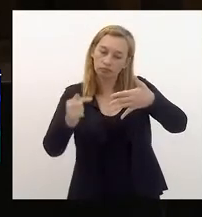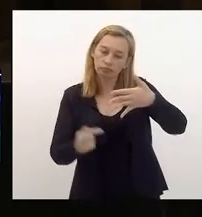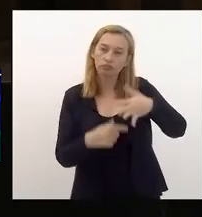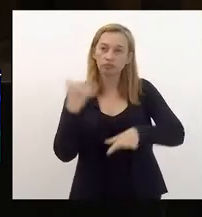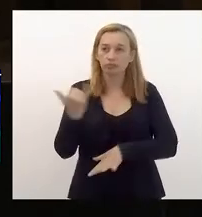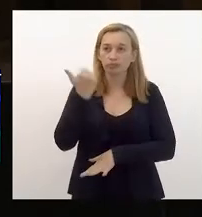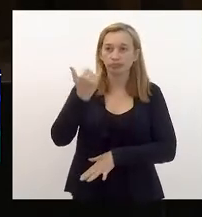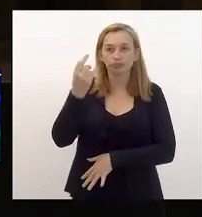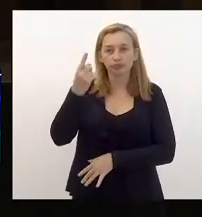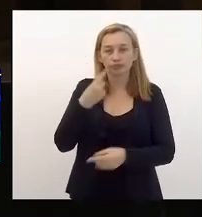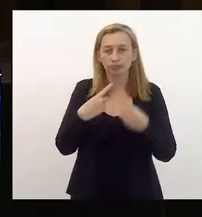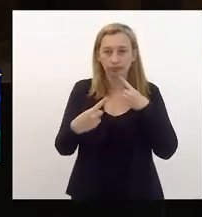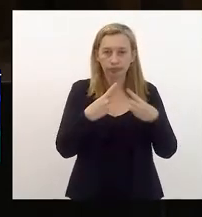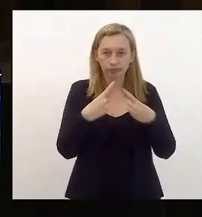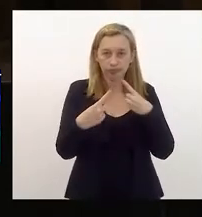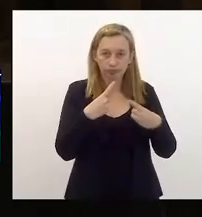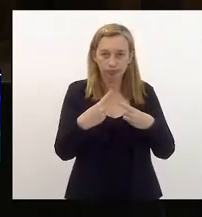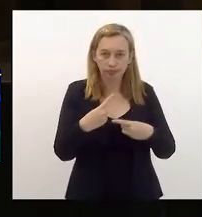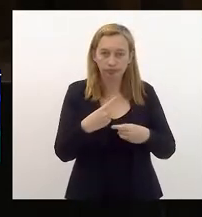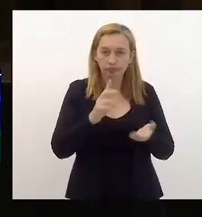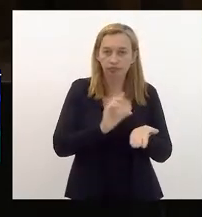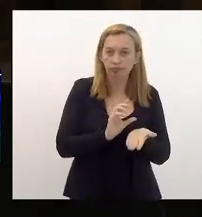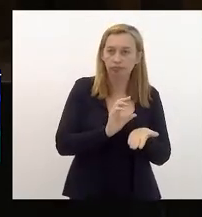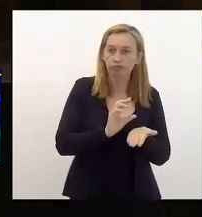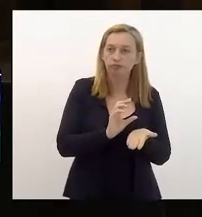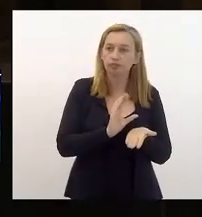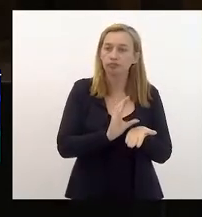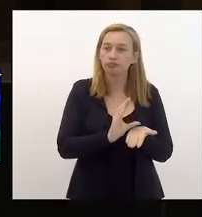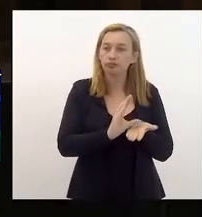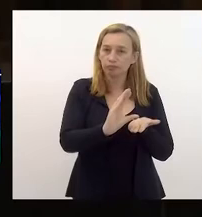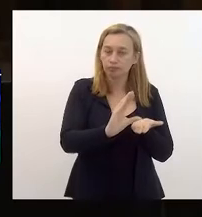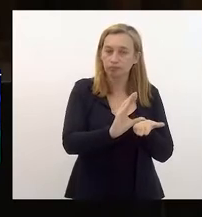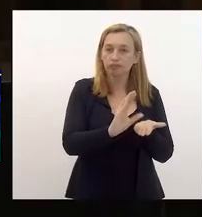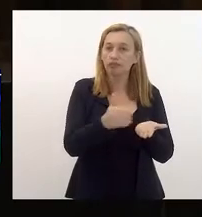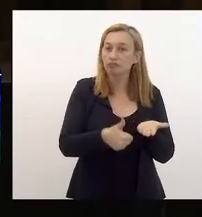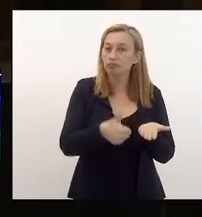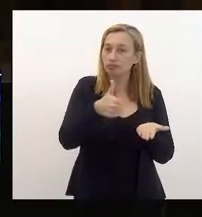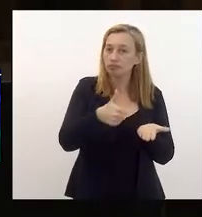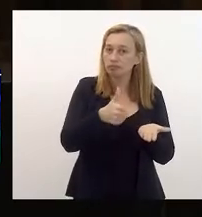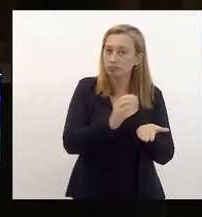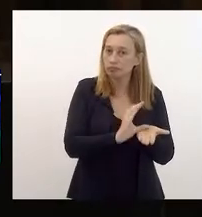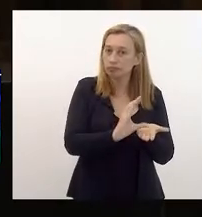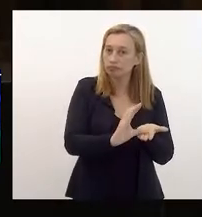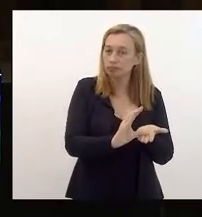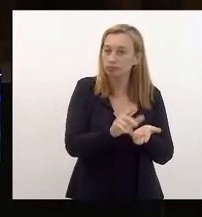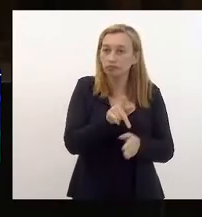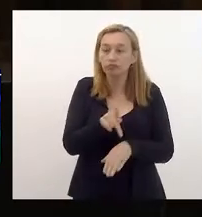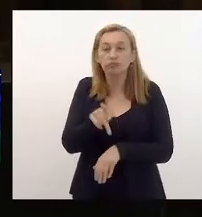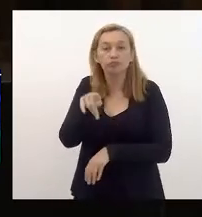dessa discussão desse orçamento que é o primeiro orçamento pós